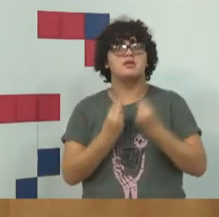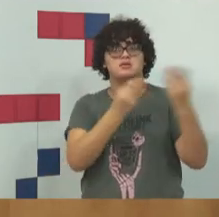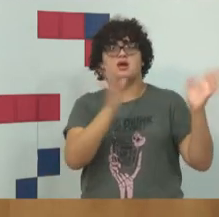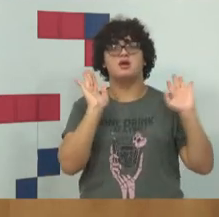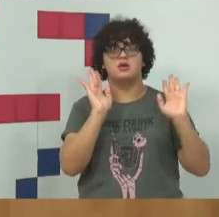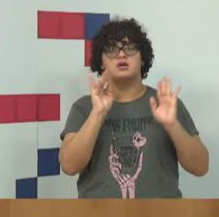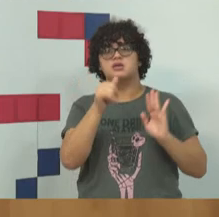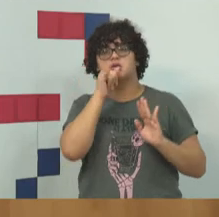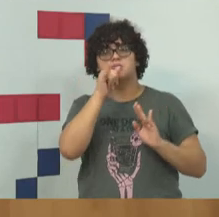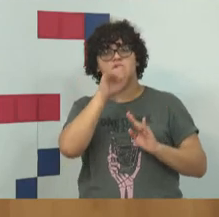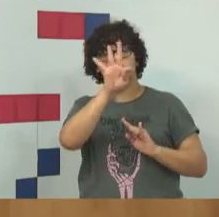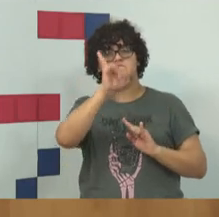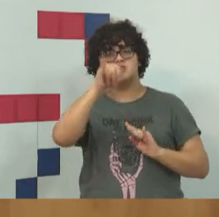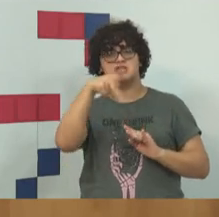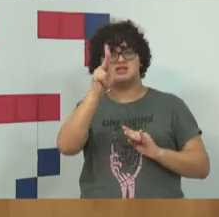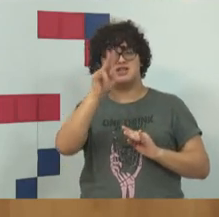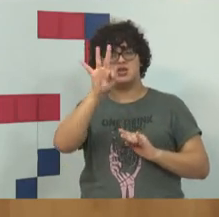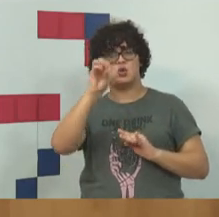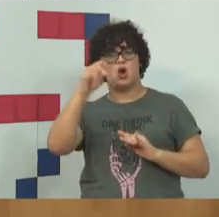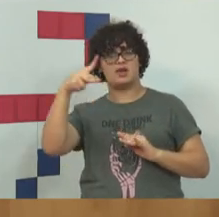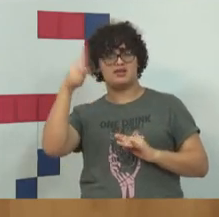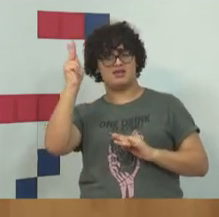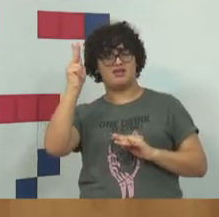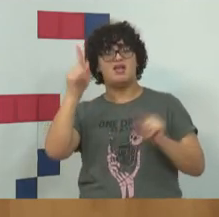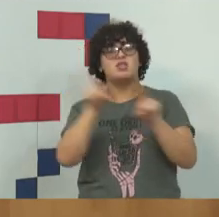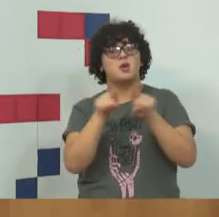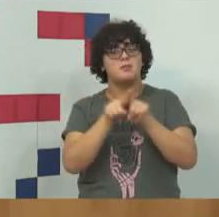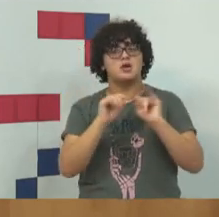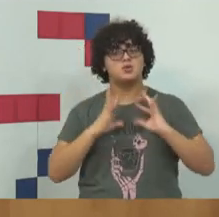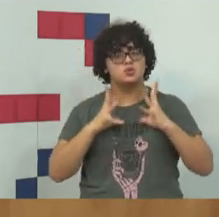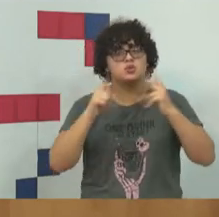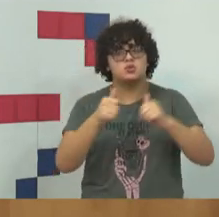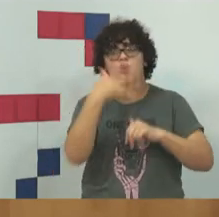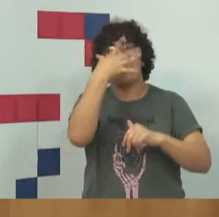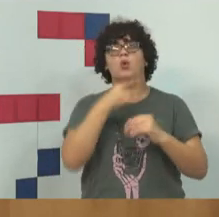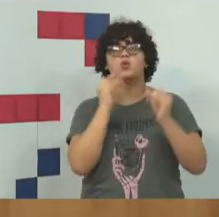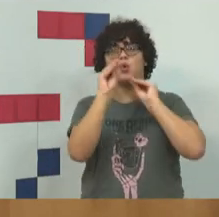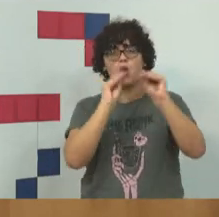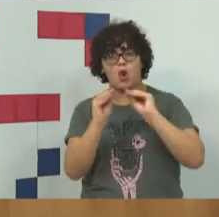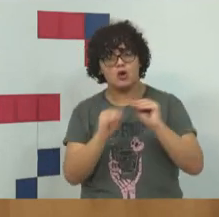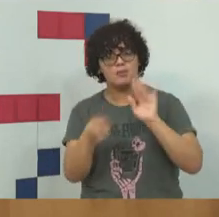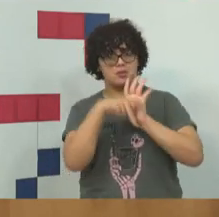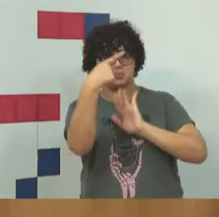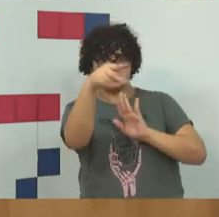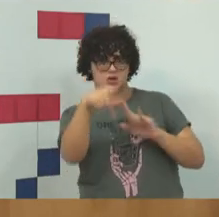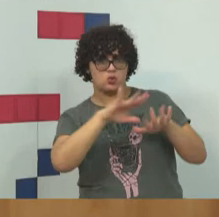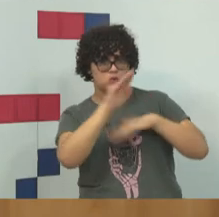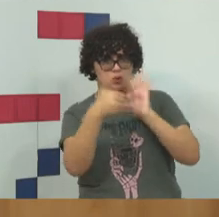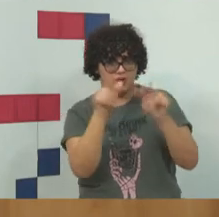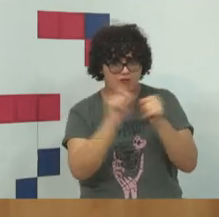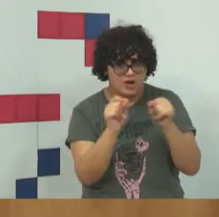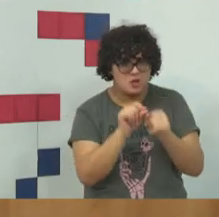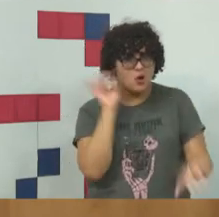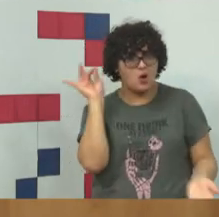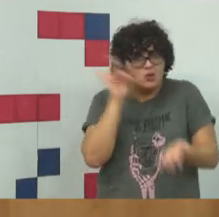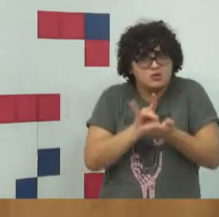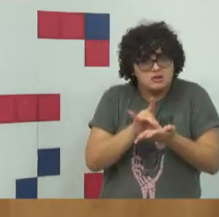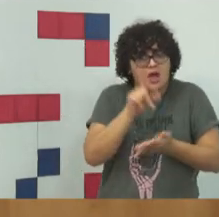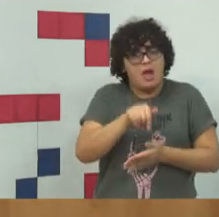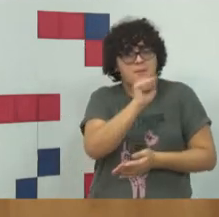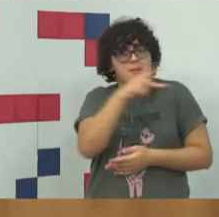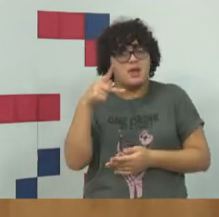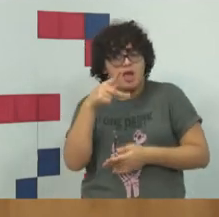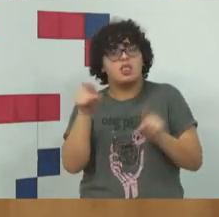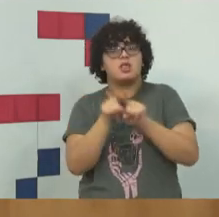nem sabe. O TikTok, mesma coisa. Se você ceder a todo o rosto que você coloca, seu, obviamente, tudo o que você faz originalmente naquele aplicativo